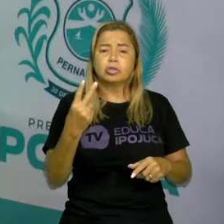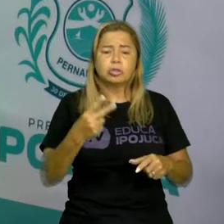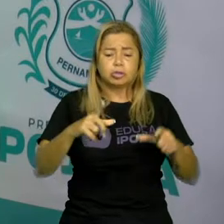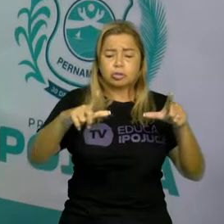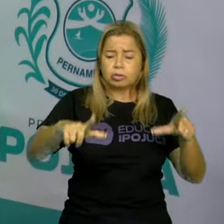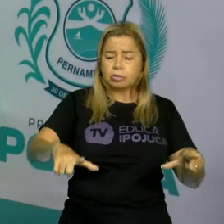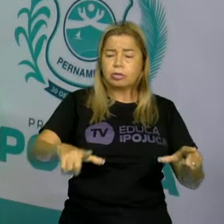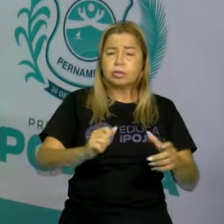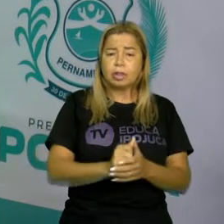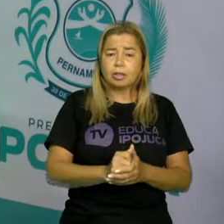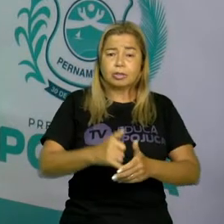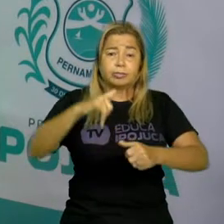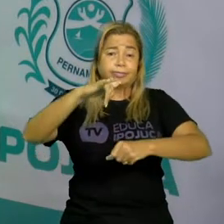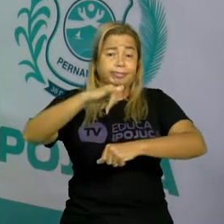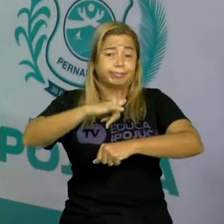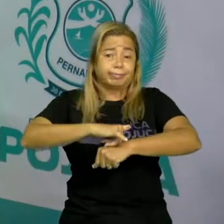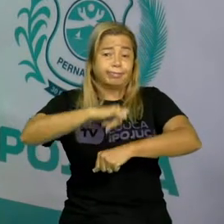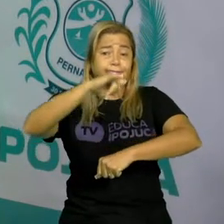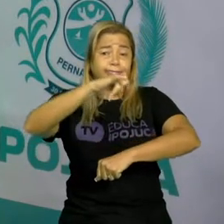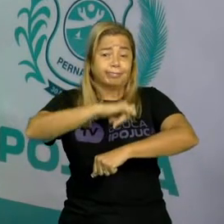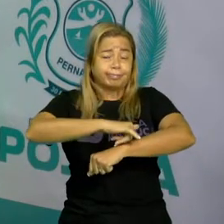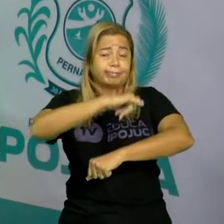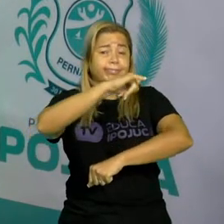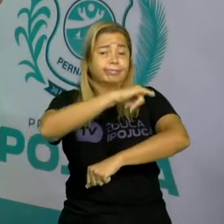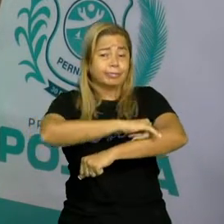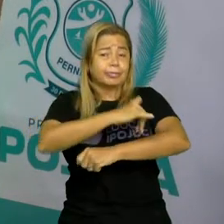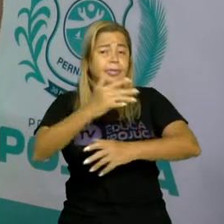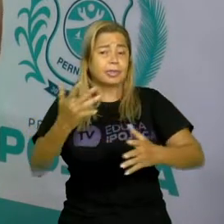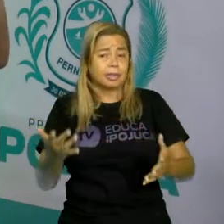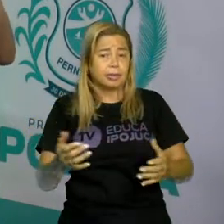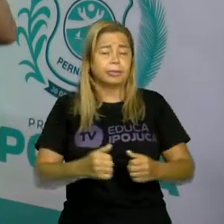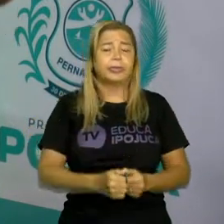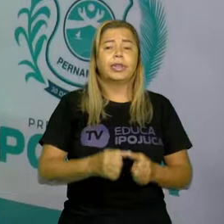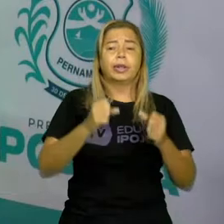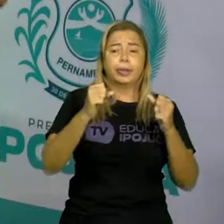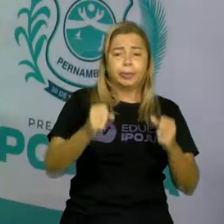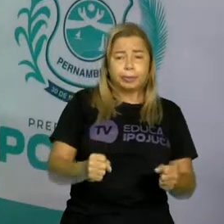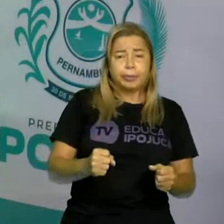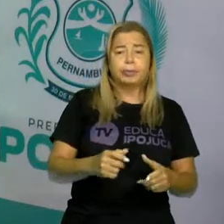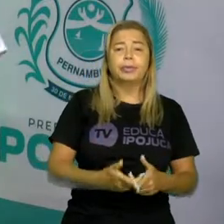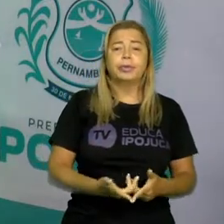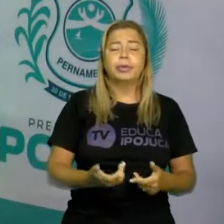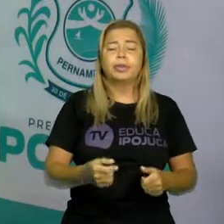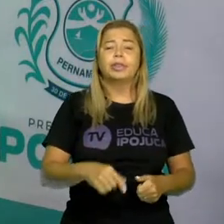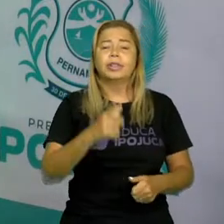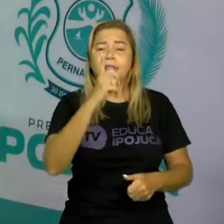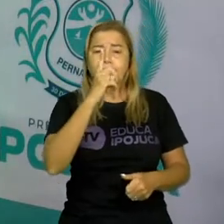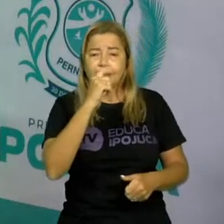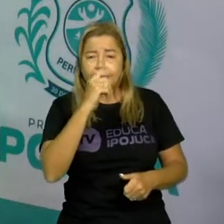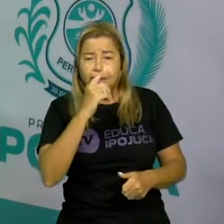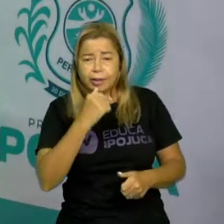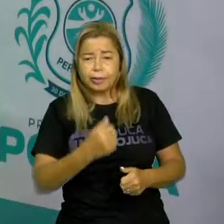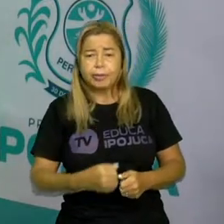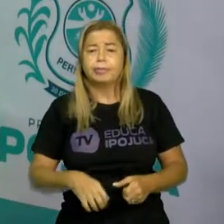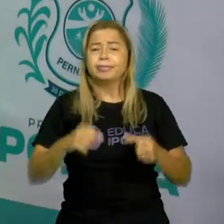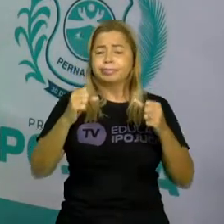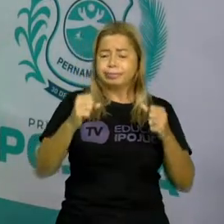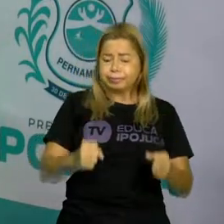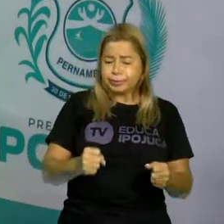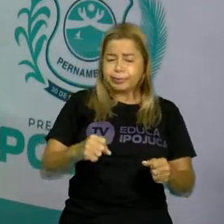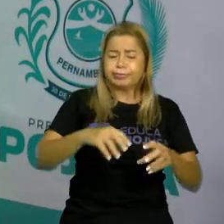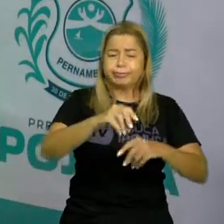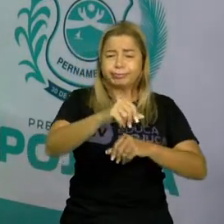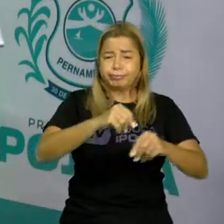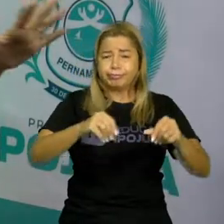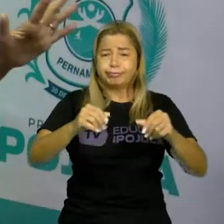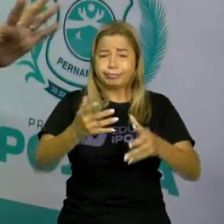sapinho. Ele não tem problema, se está na água ele nada. Se está na terra, ele rasteja, ele